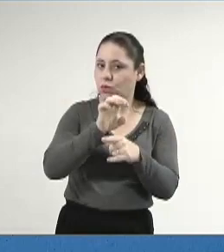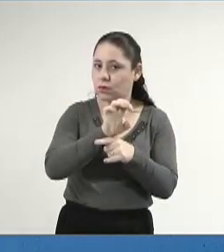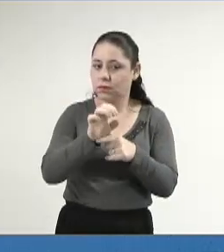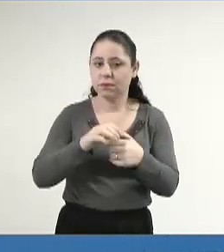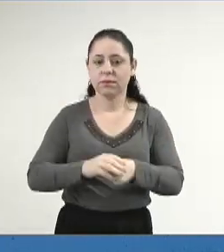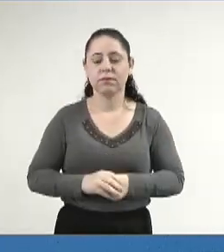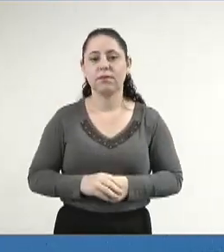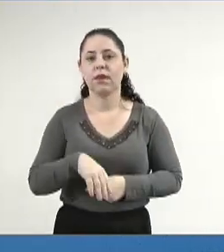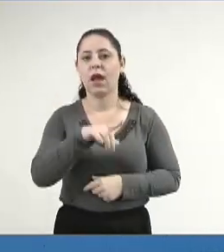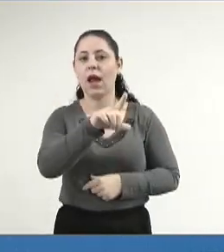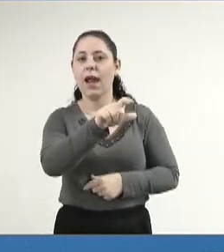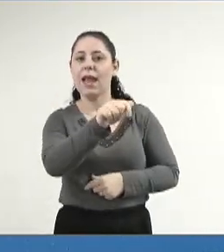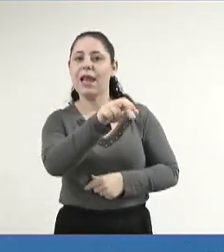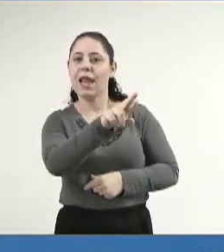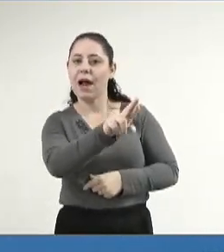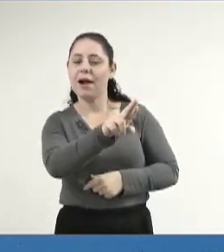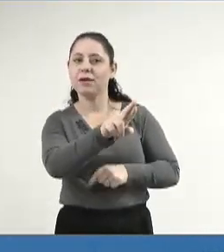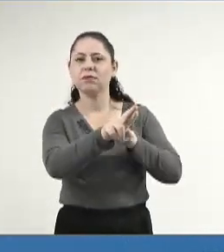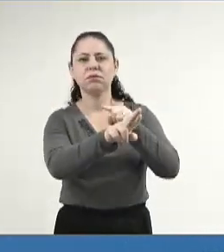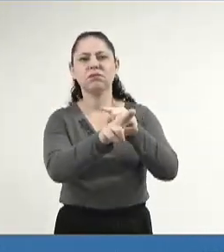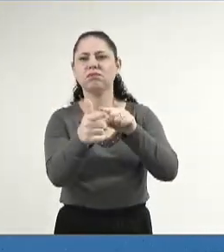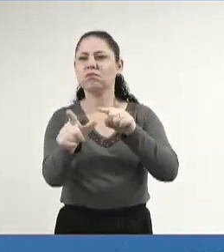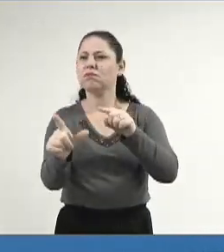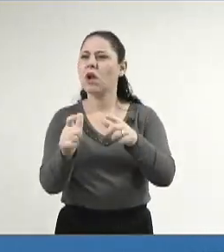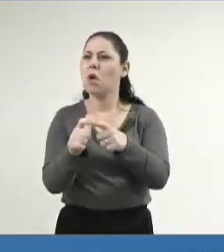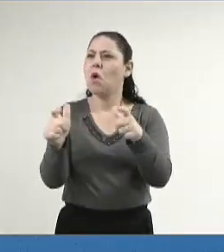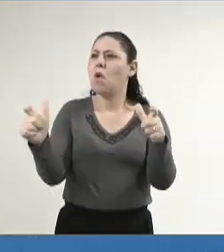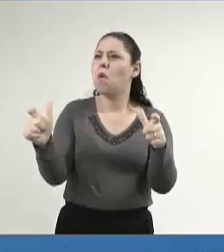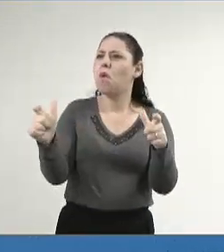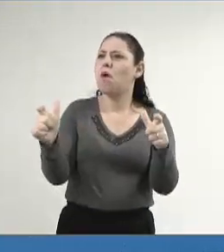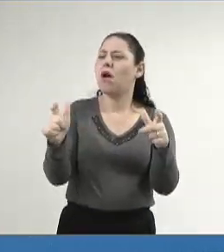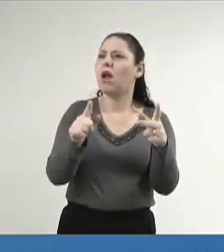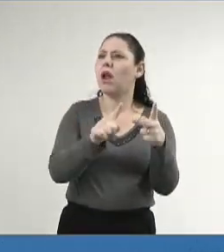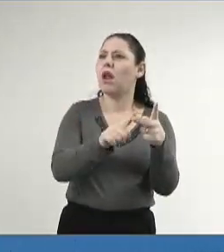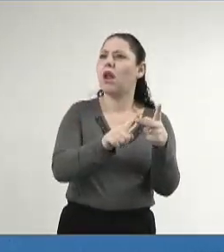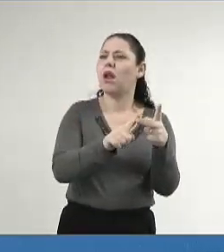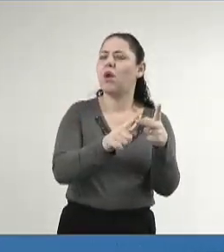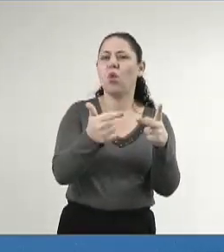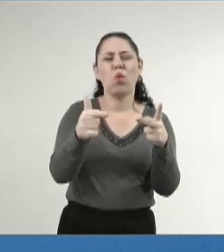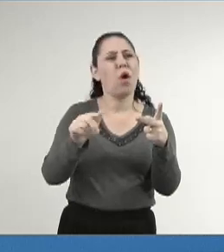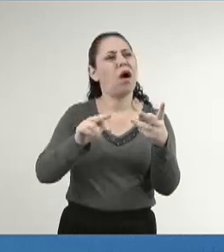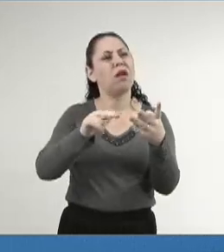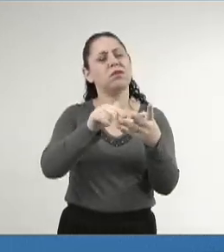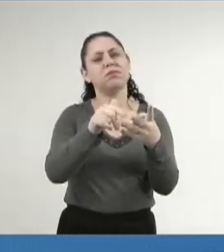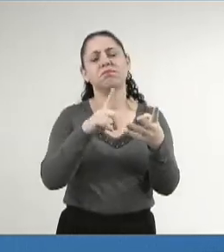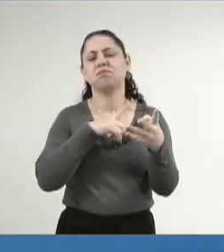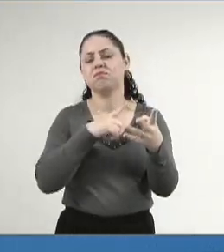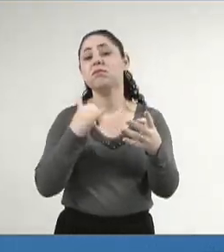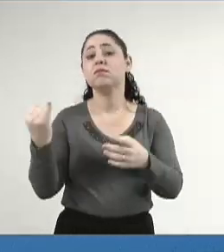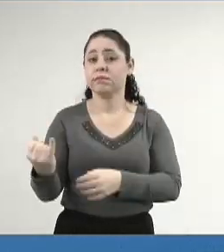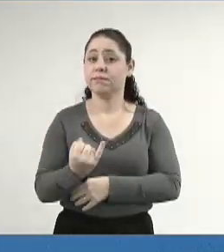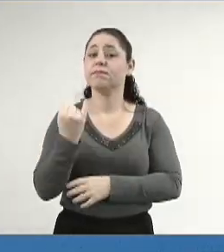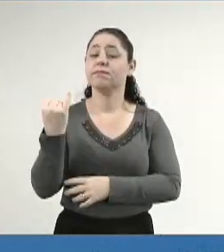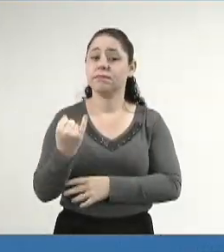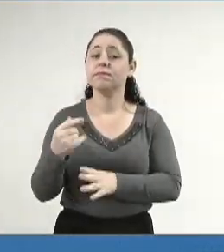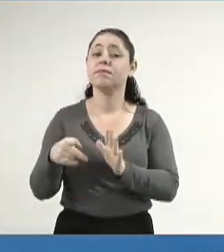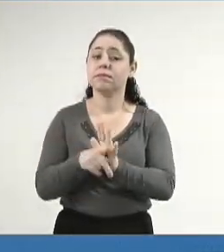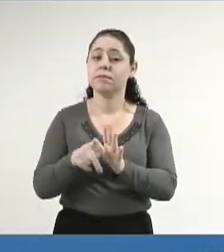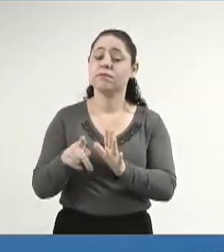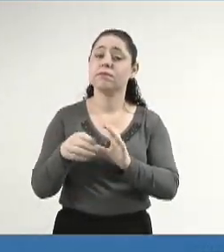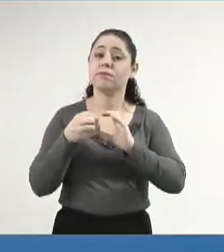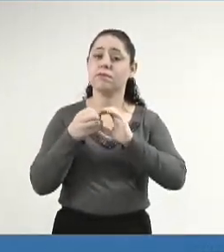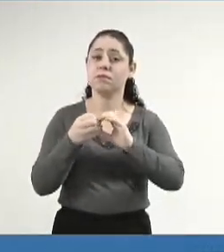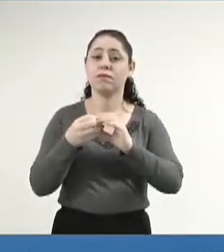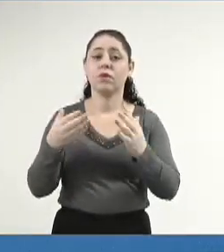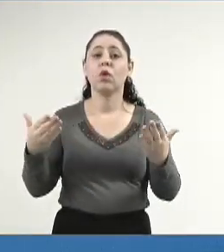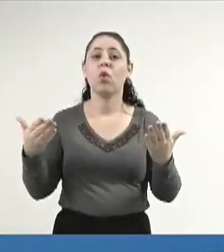A LAR, como chama outra grande aí, a LAR e outras importantes para o Estado. Agora,